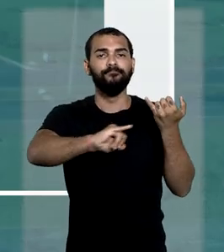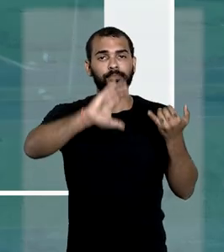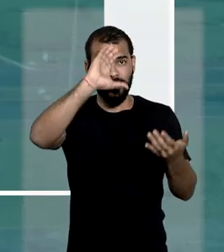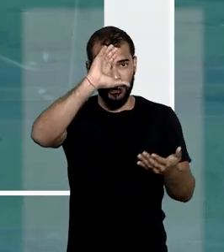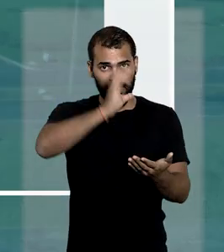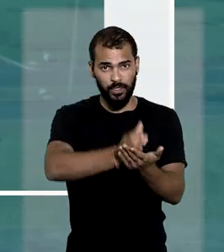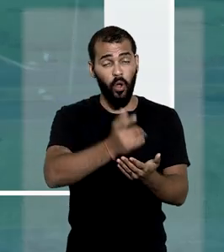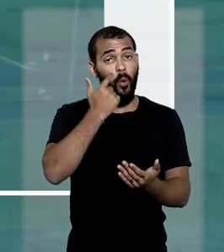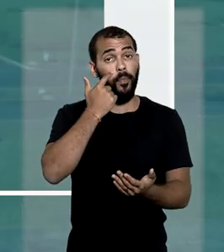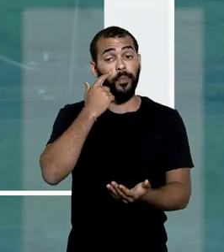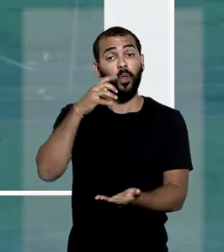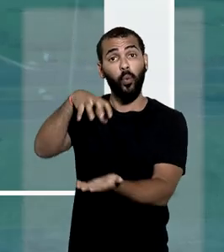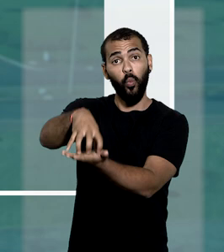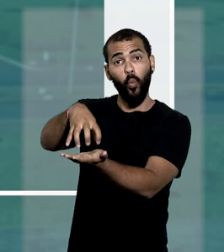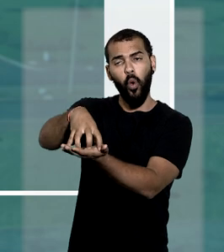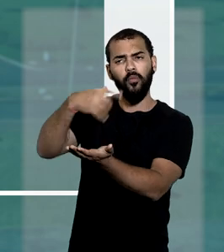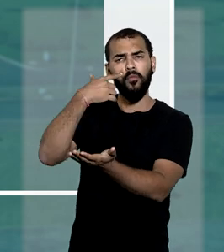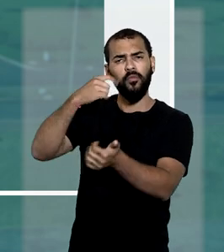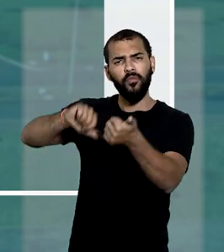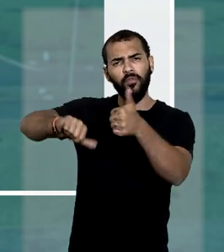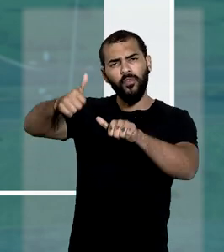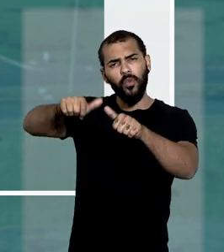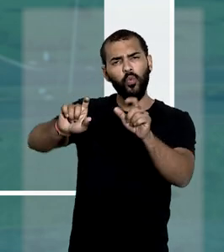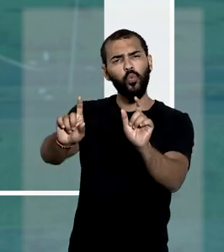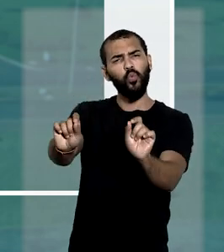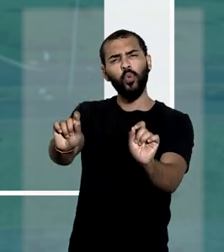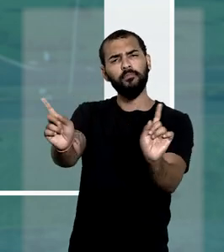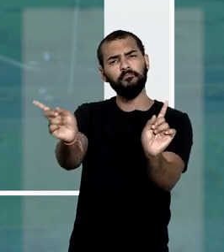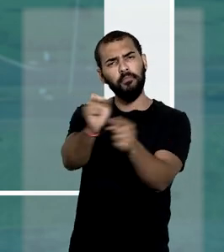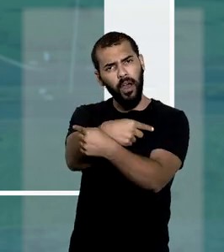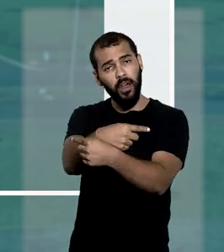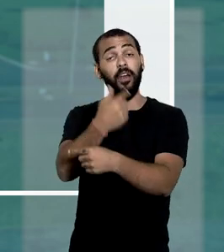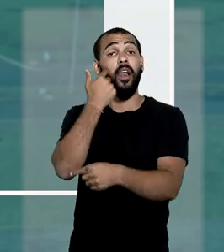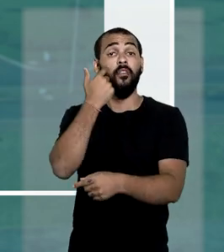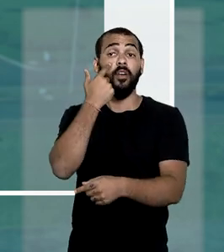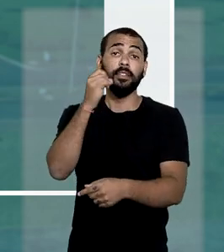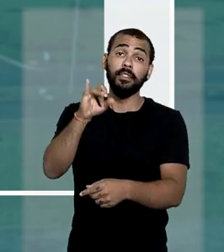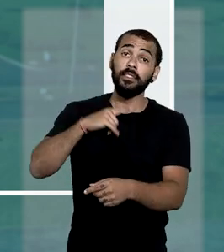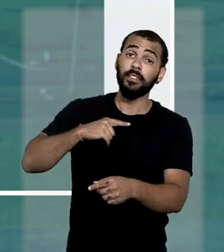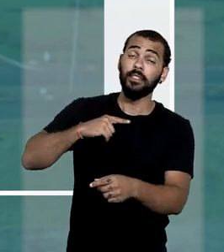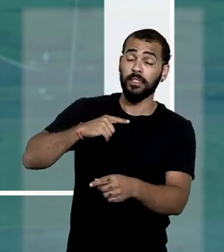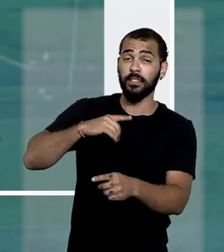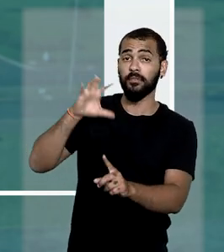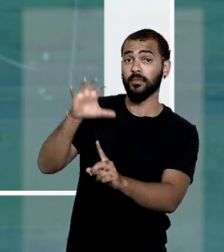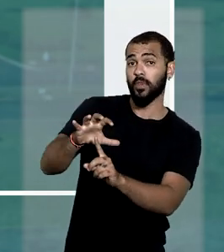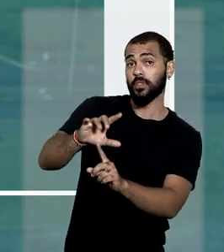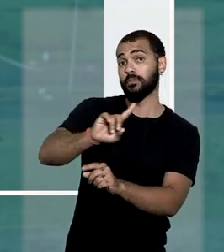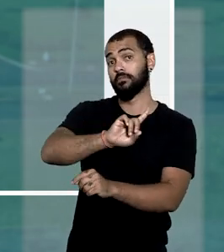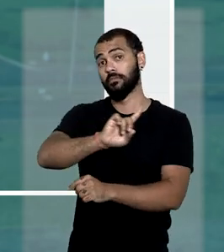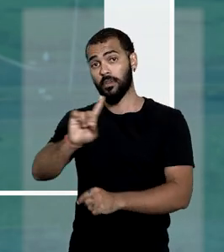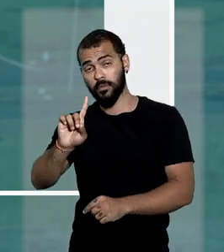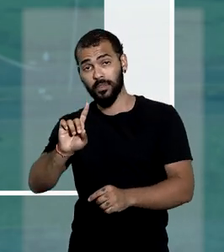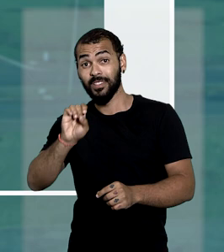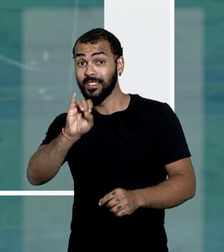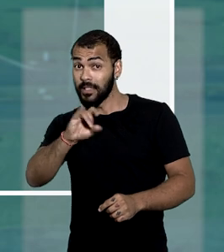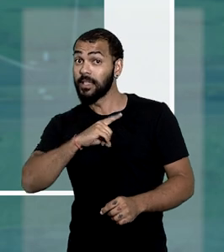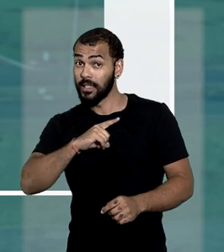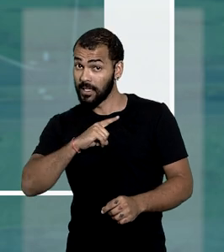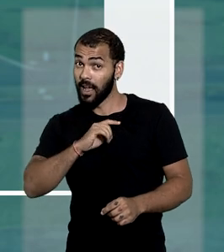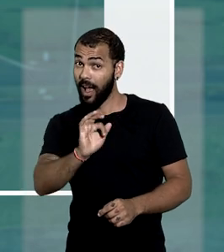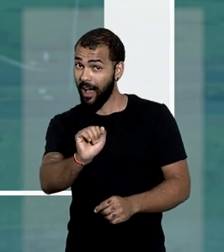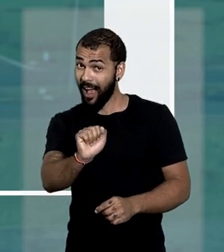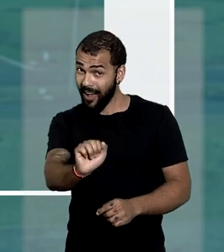o órgão colegiado analisa a delimitação da controvérsia e define se será afetada ou não. Caso haja